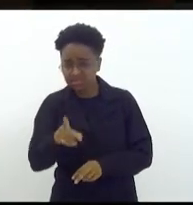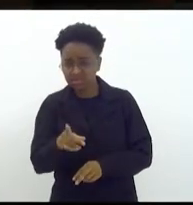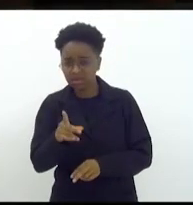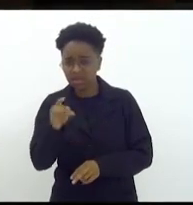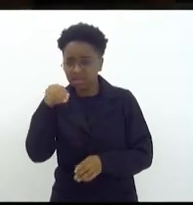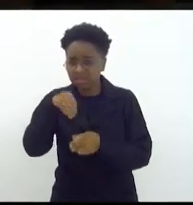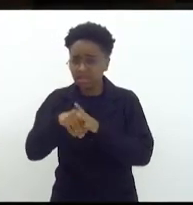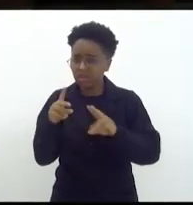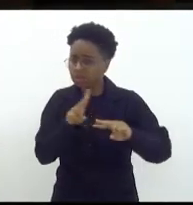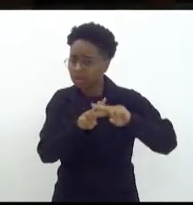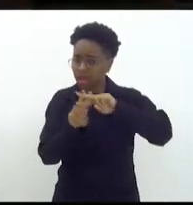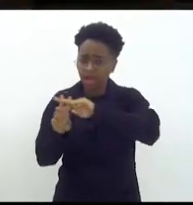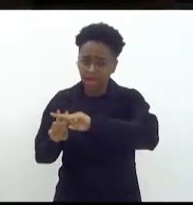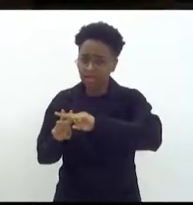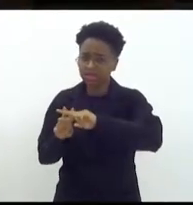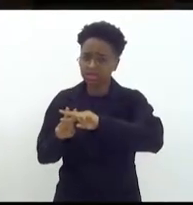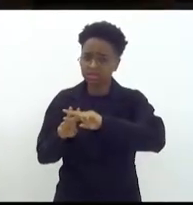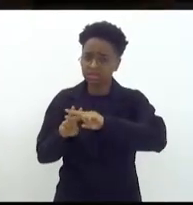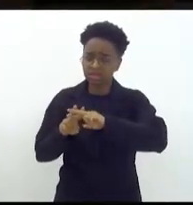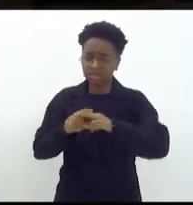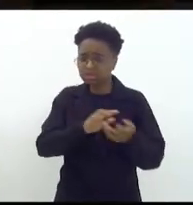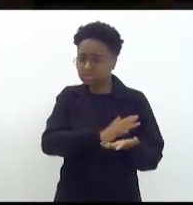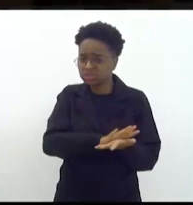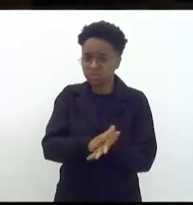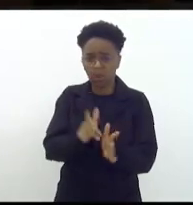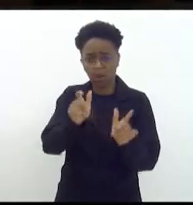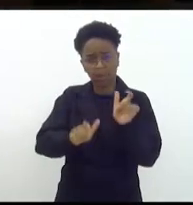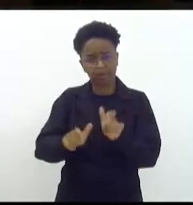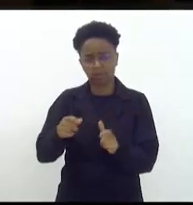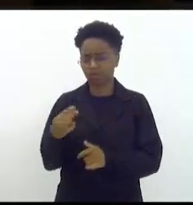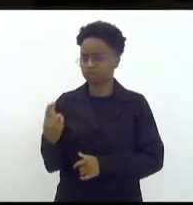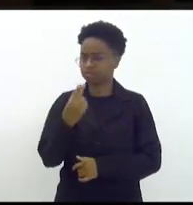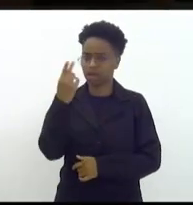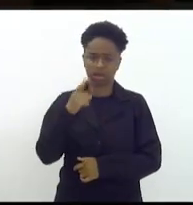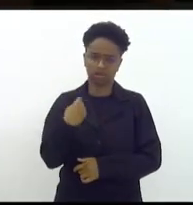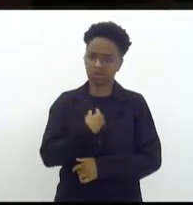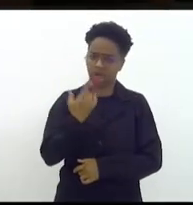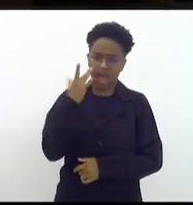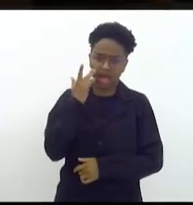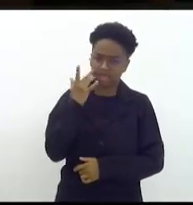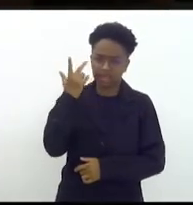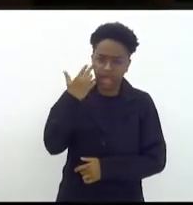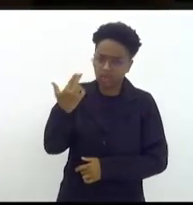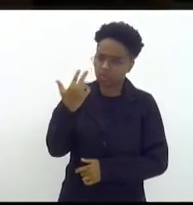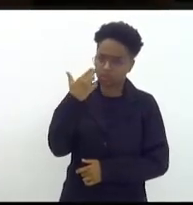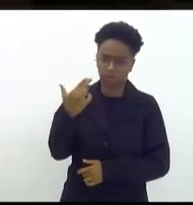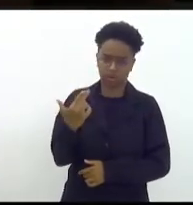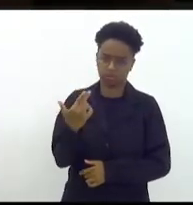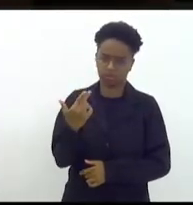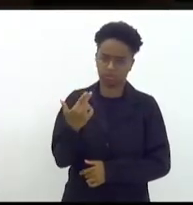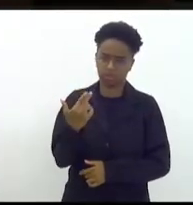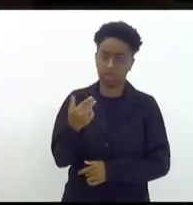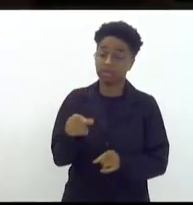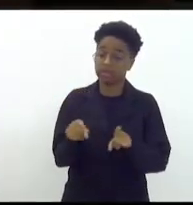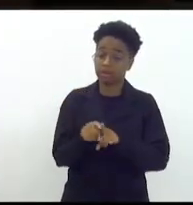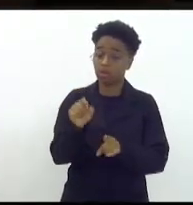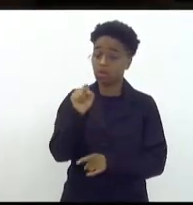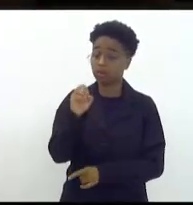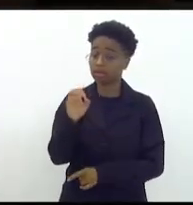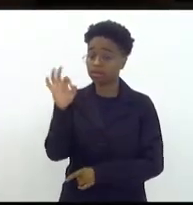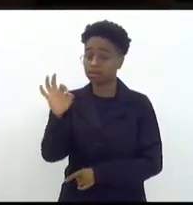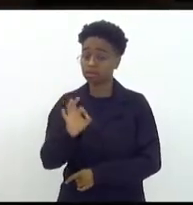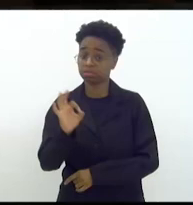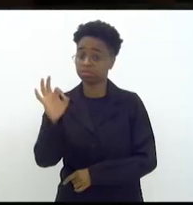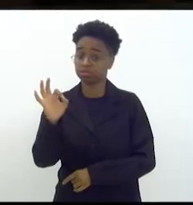de cadeia que é máquina de moer emergente não é possível que a gente ache isso natural não à toa cerca de 80%